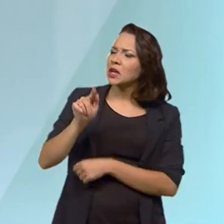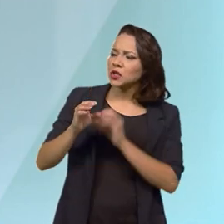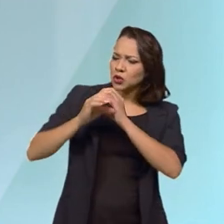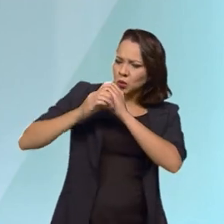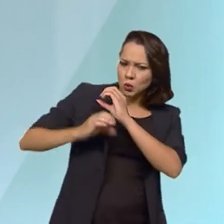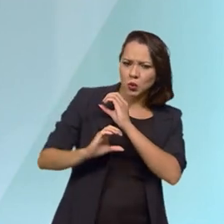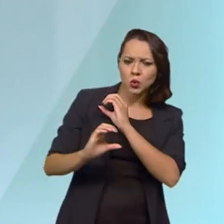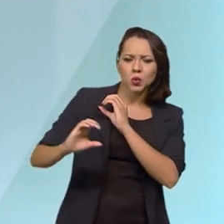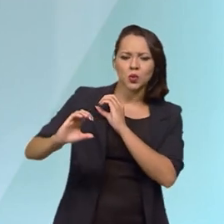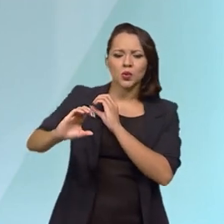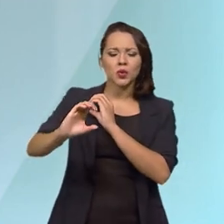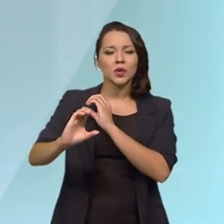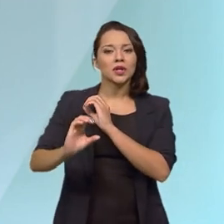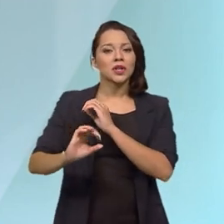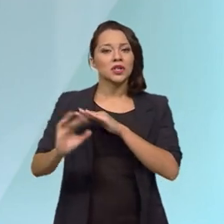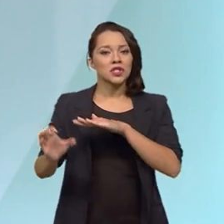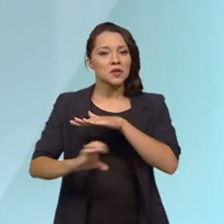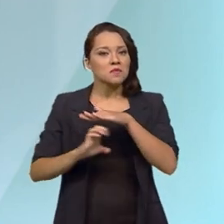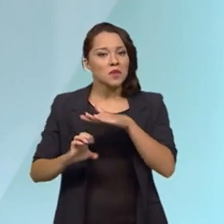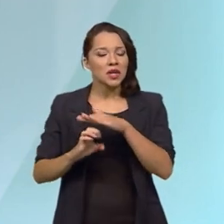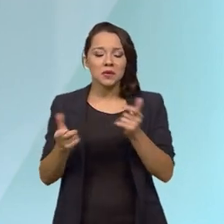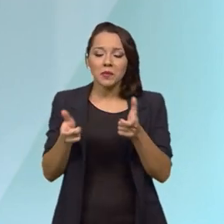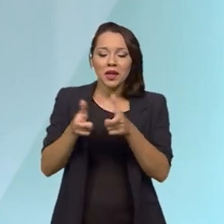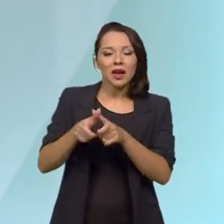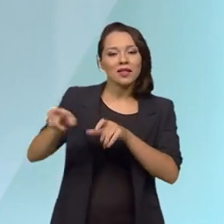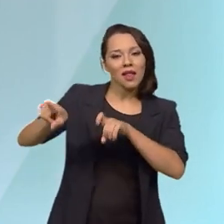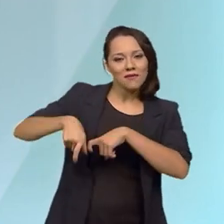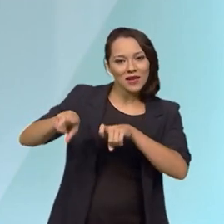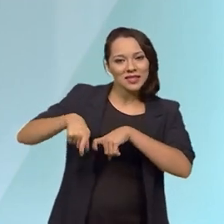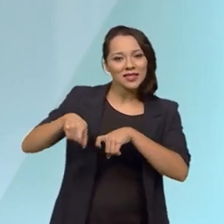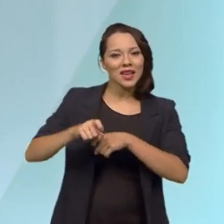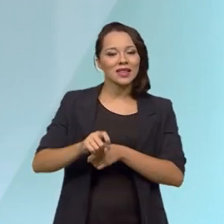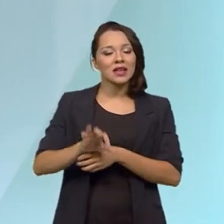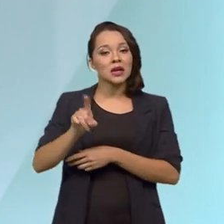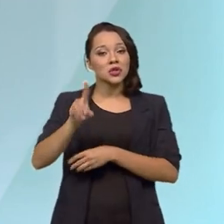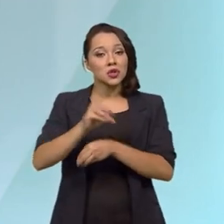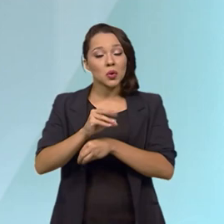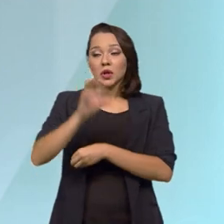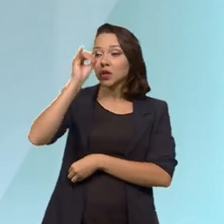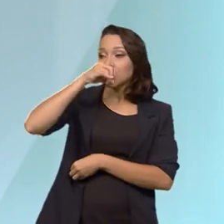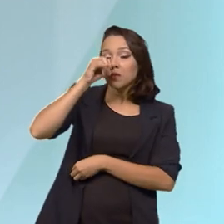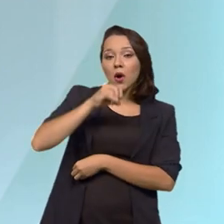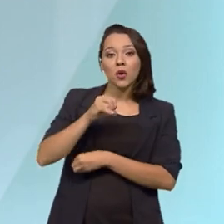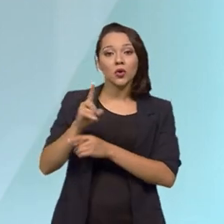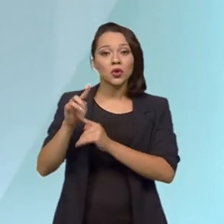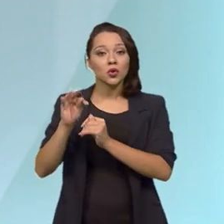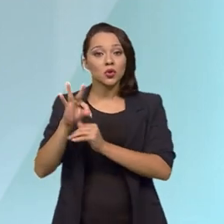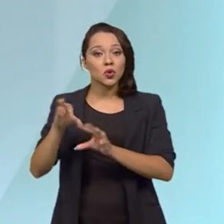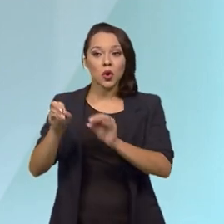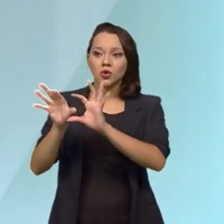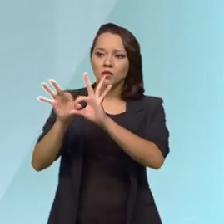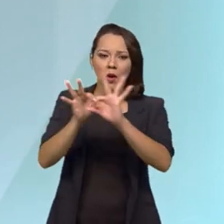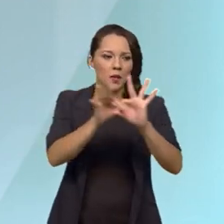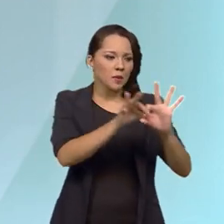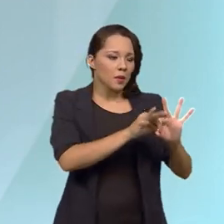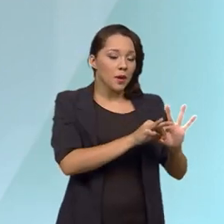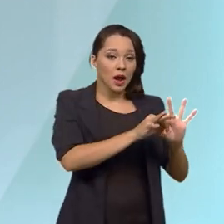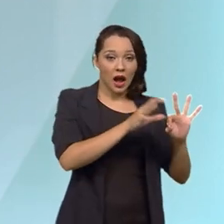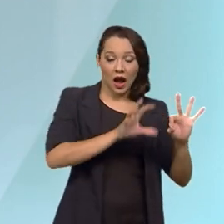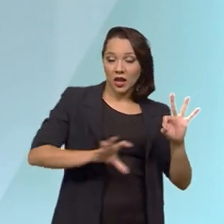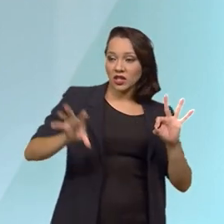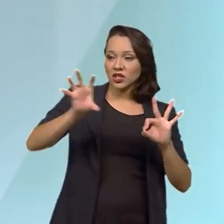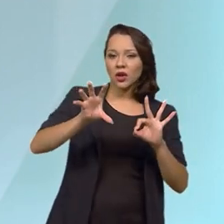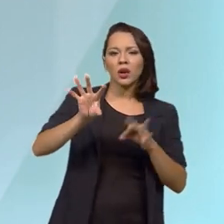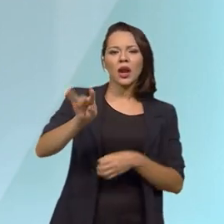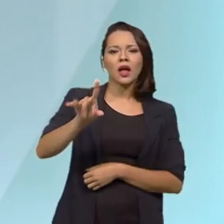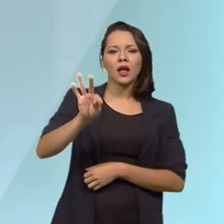de pequenos produtores rurais, pequenos suinocultores, todos eles interligados. A região que eu fui ali em